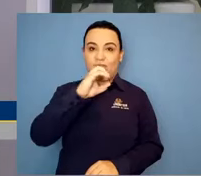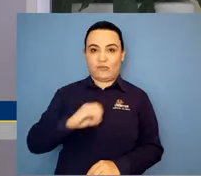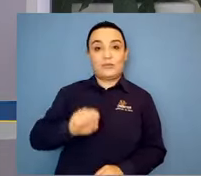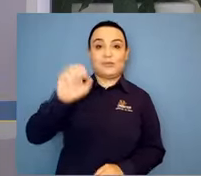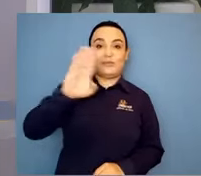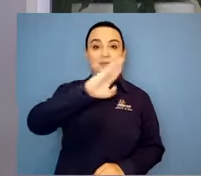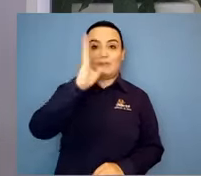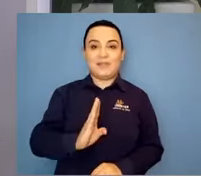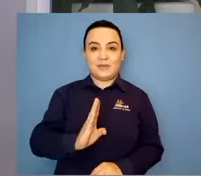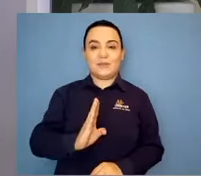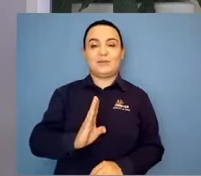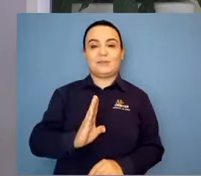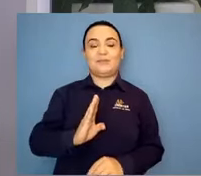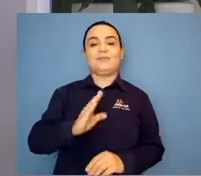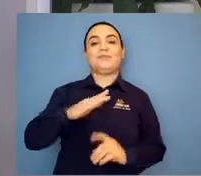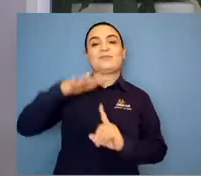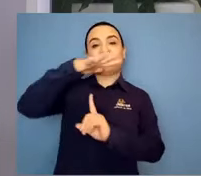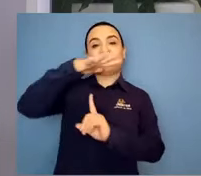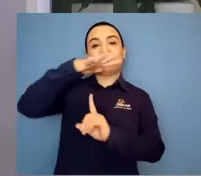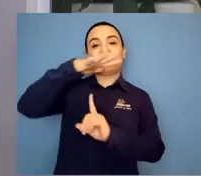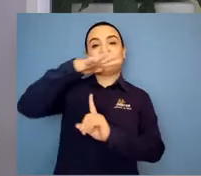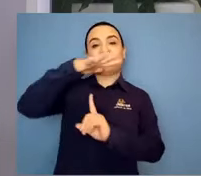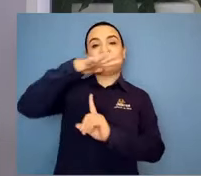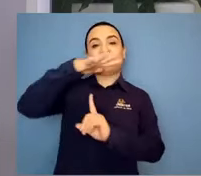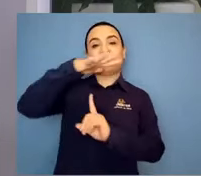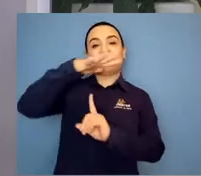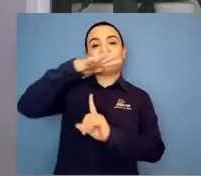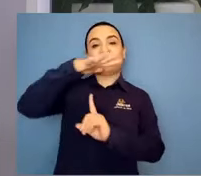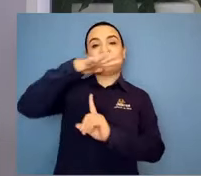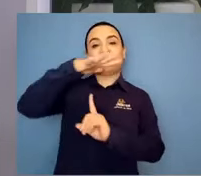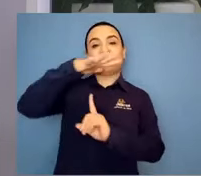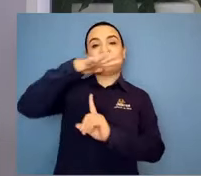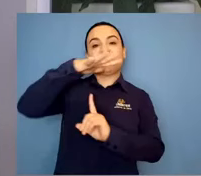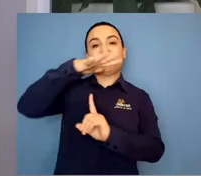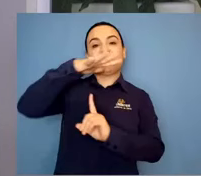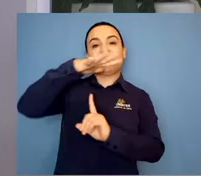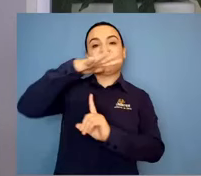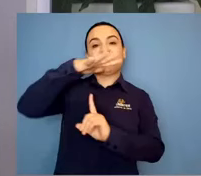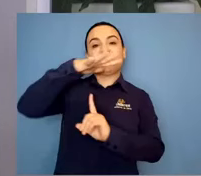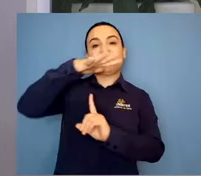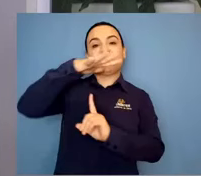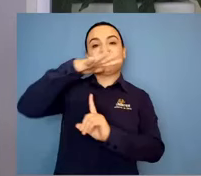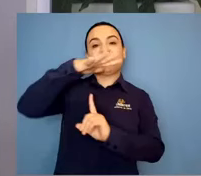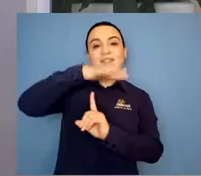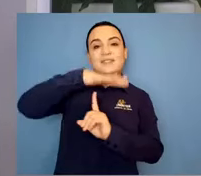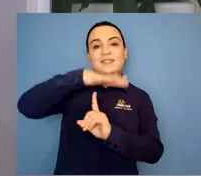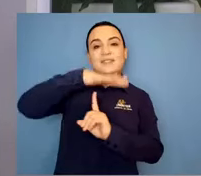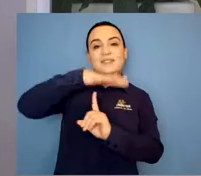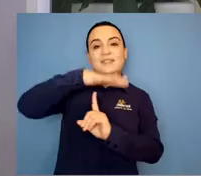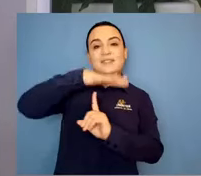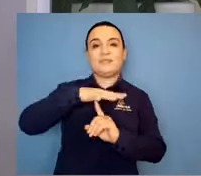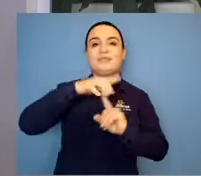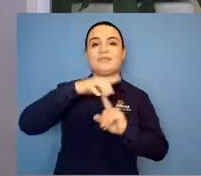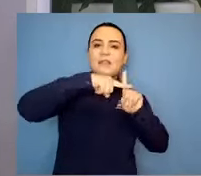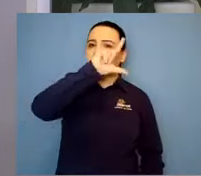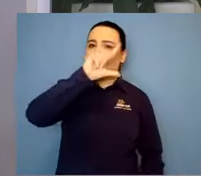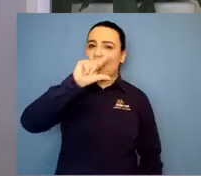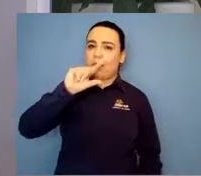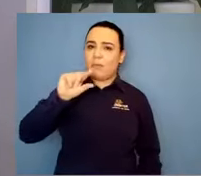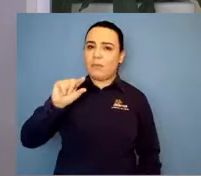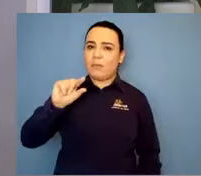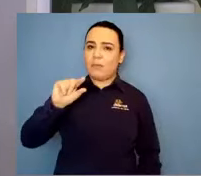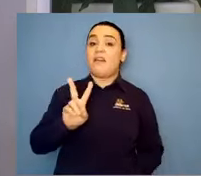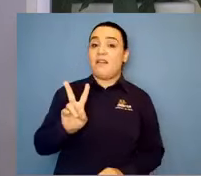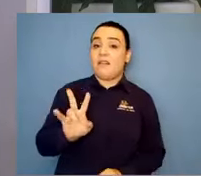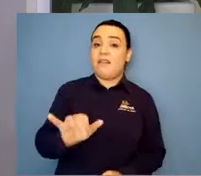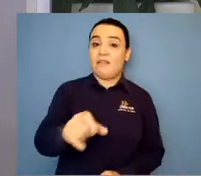Paraná, com uma temperatura em declínio, segundo as previsões. O tempo nublado, ameaçando